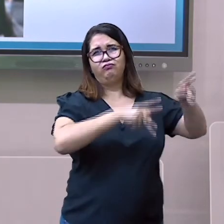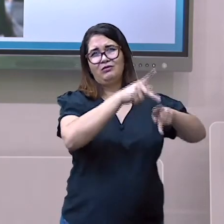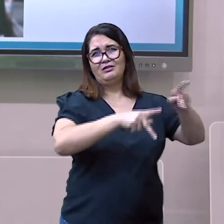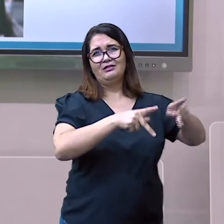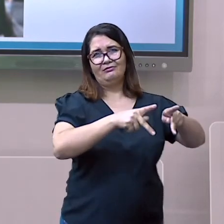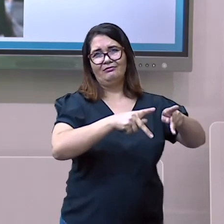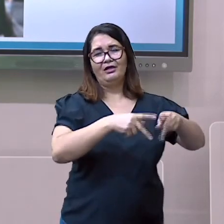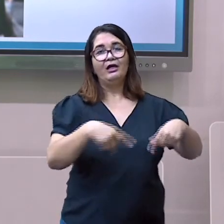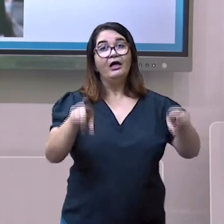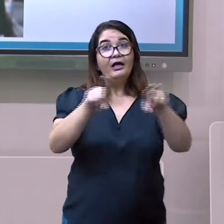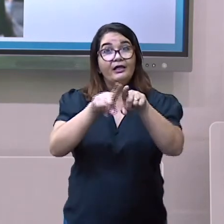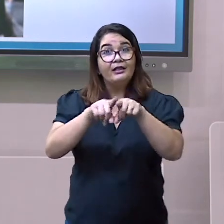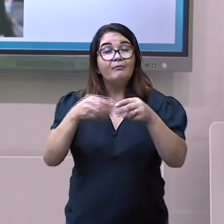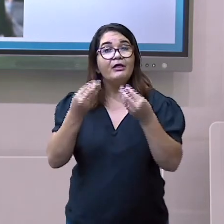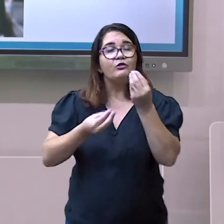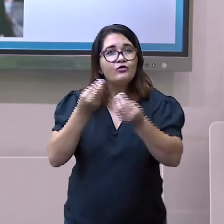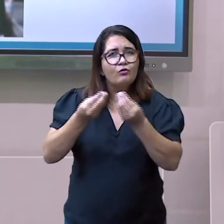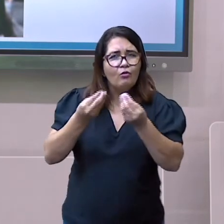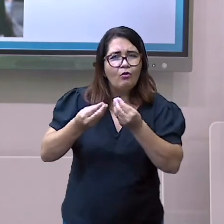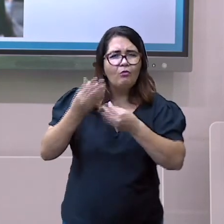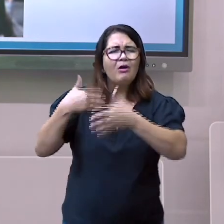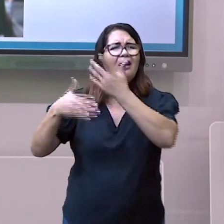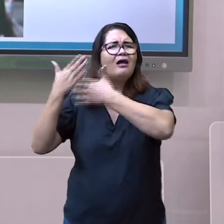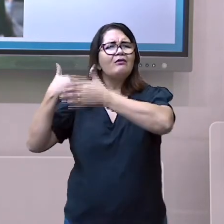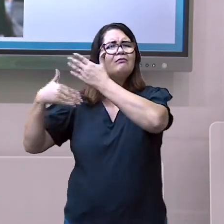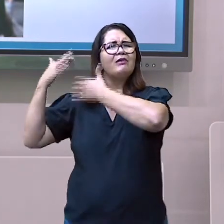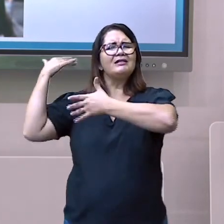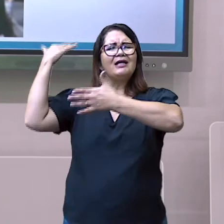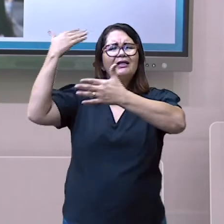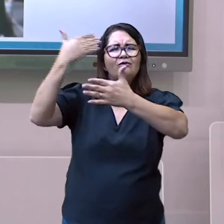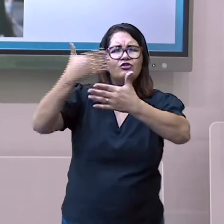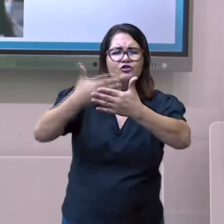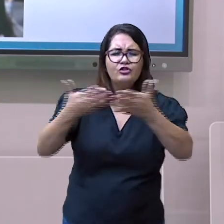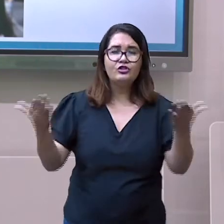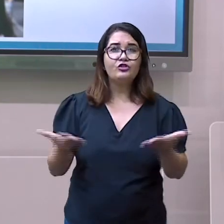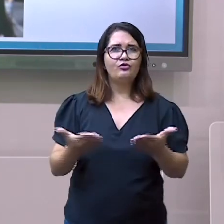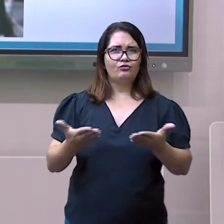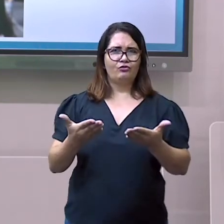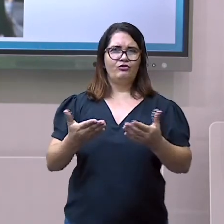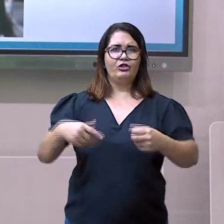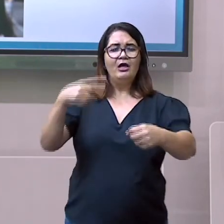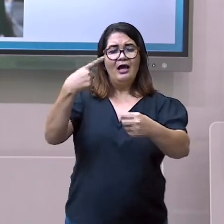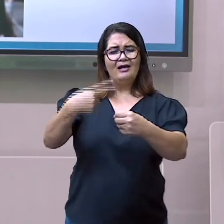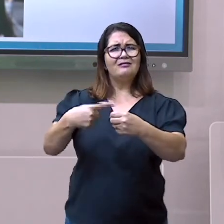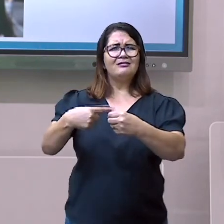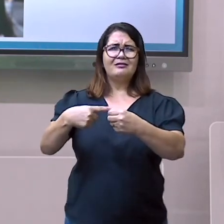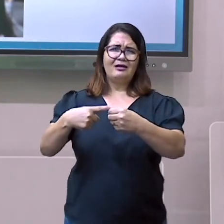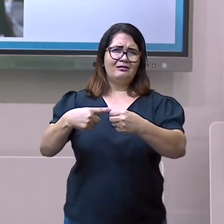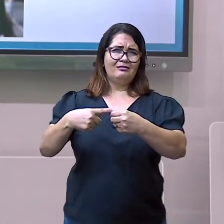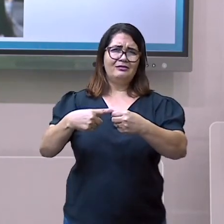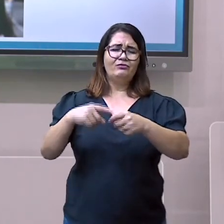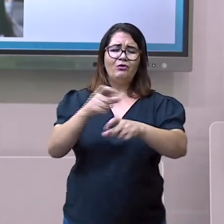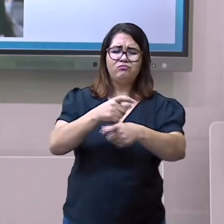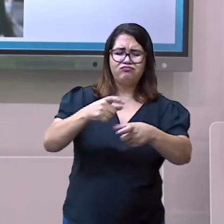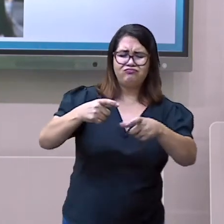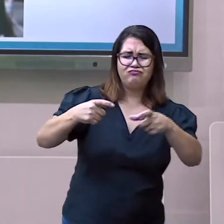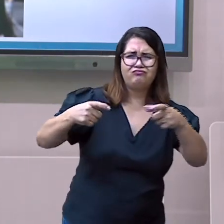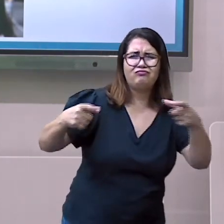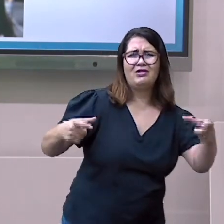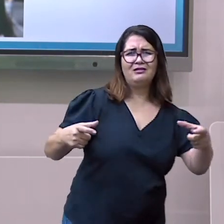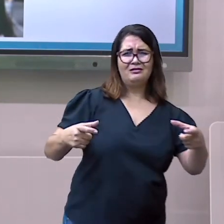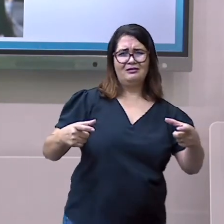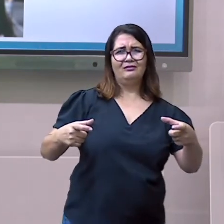cidades ocorreu de maneira desordenada, acarretando uma série de problemas sociais e